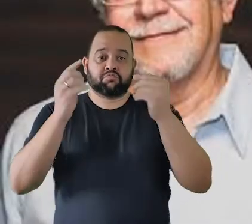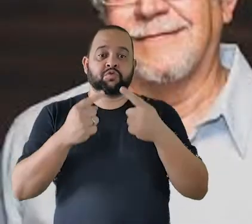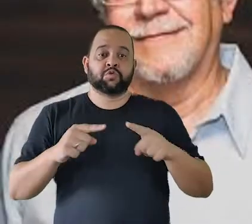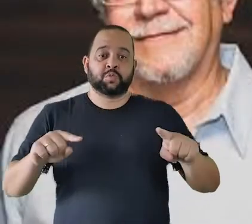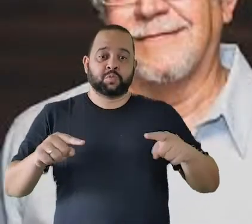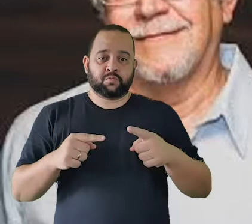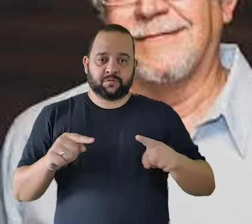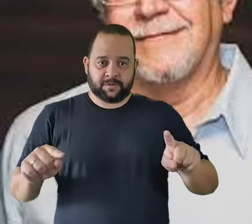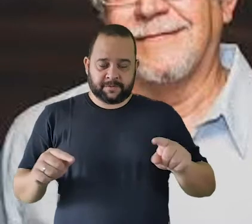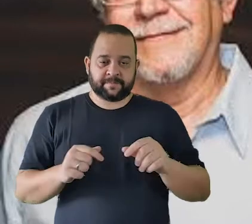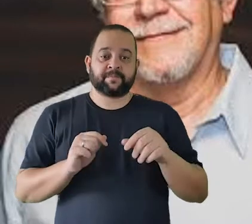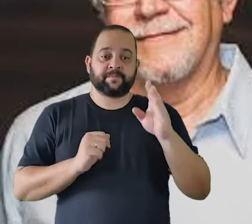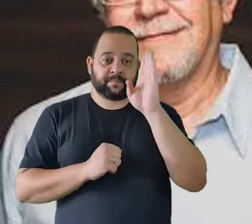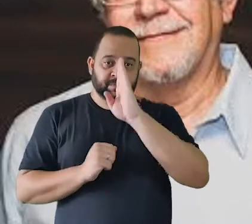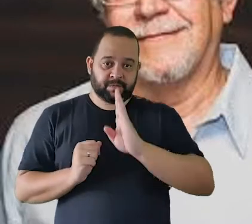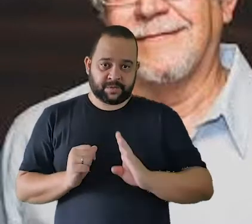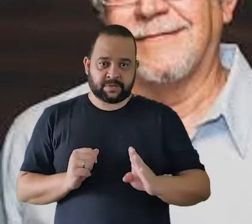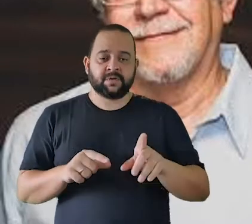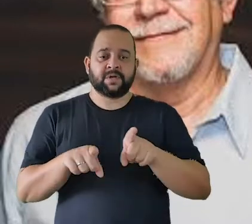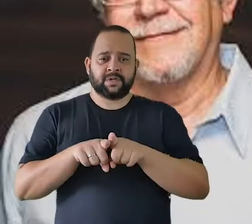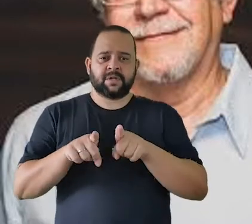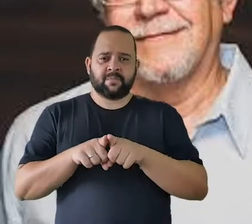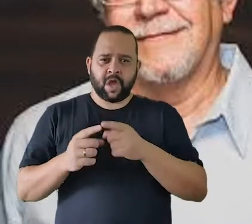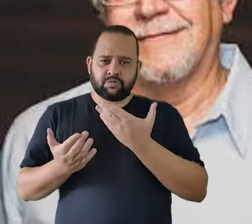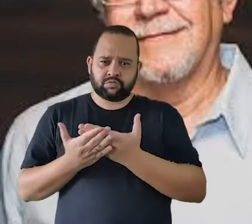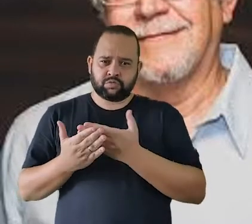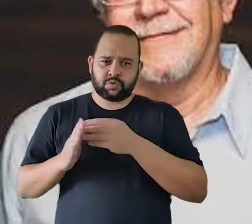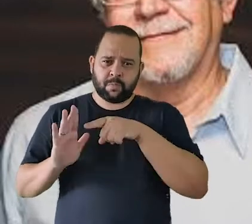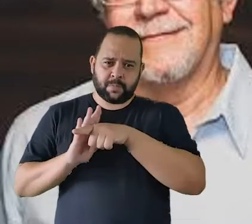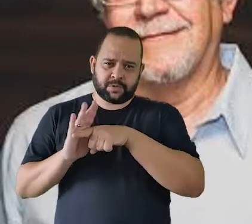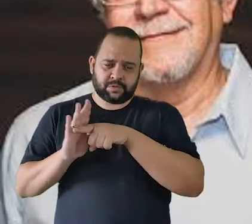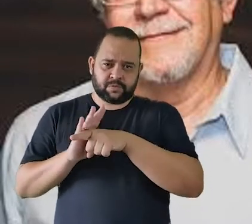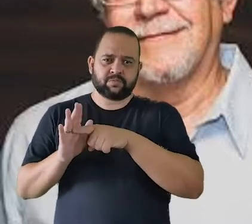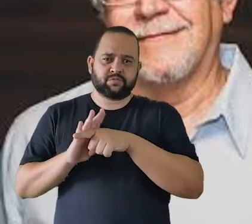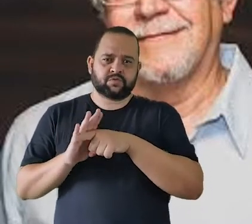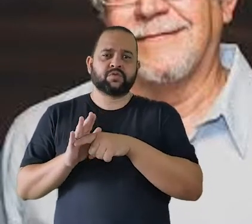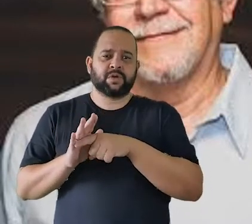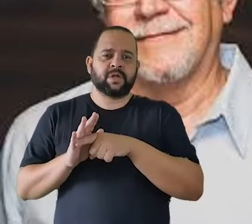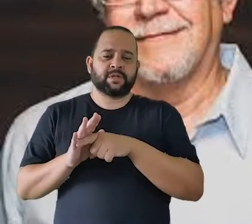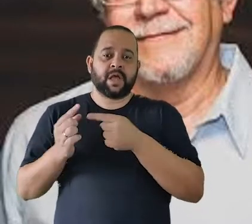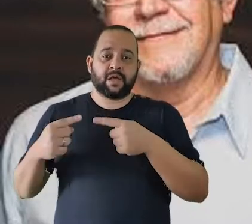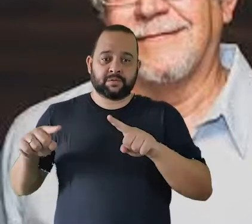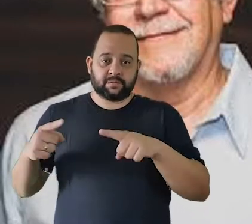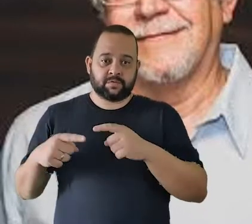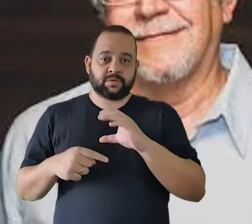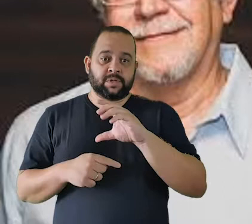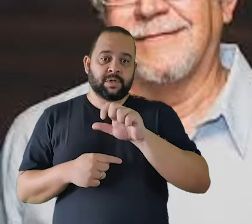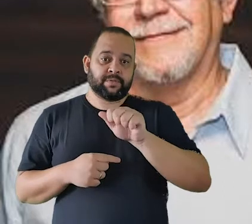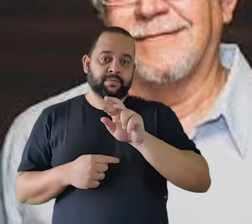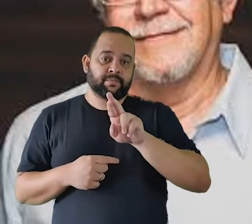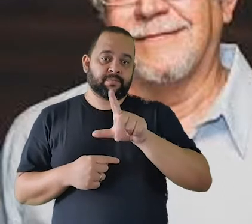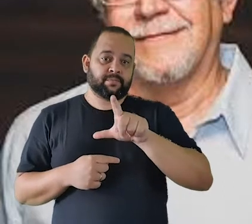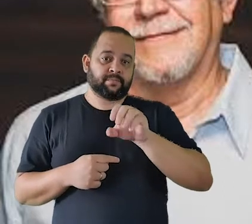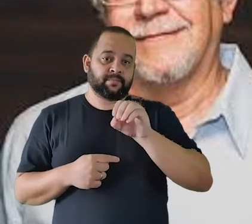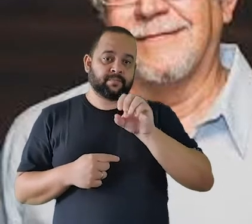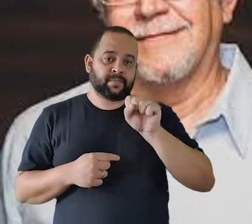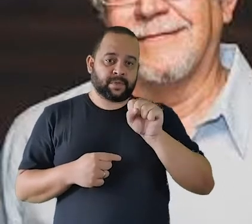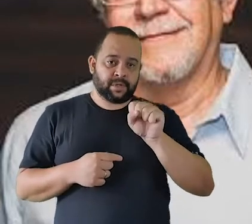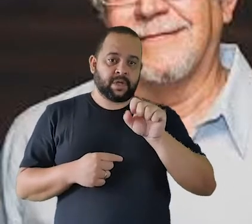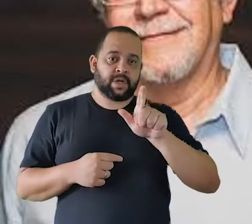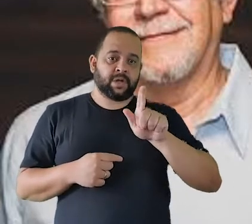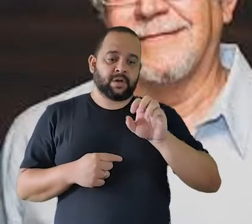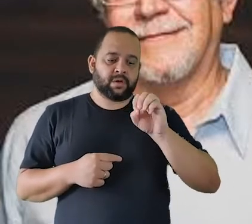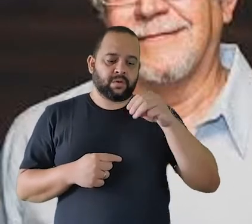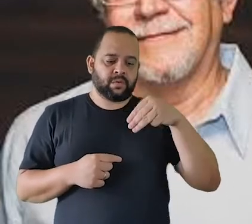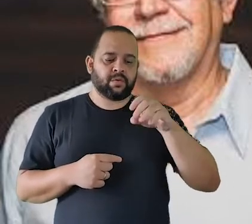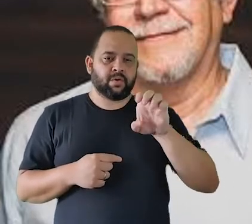Ele também se dedicou muito à obra do Carlos Gomes e, por causa disso, a Câmara Municipal de Campinas deu para